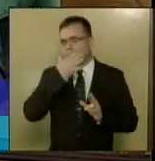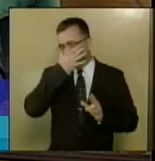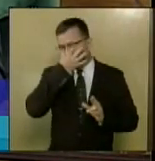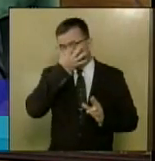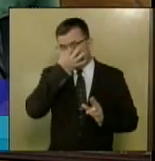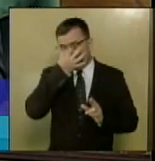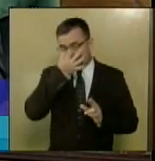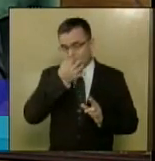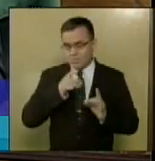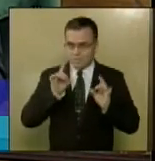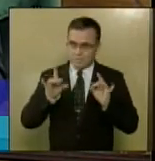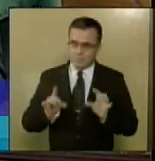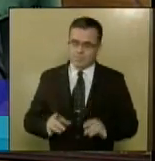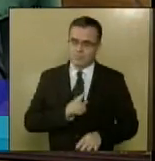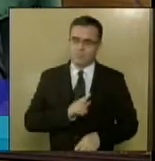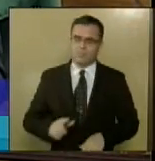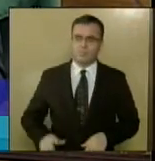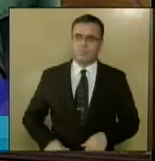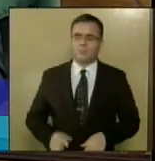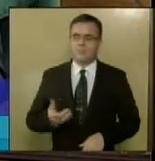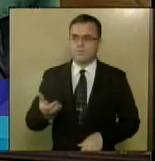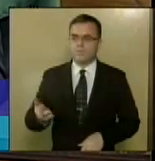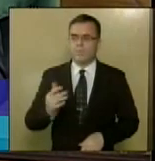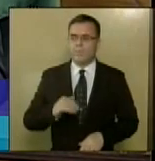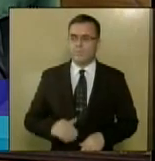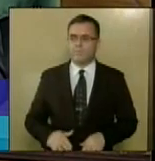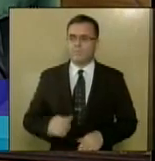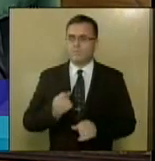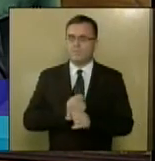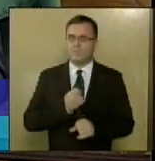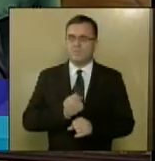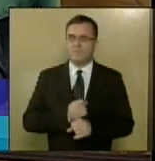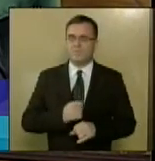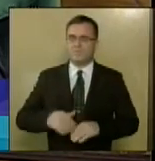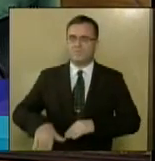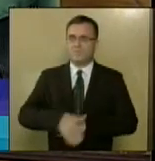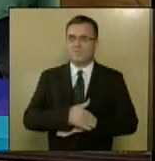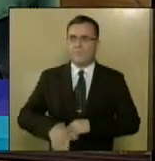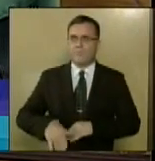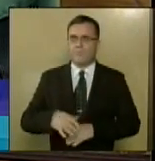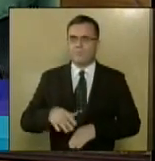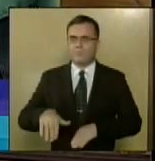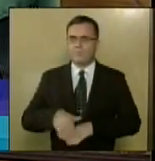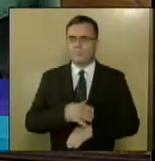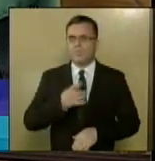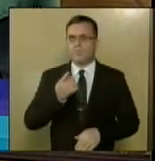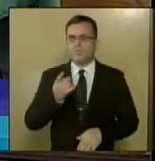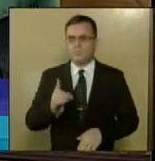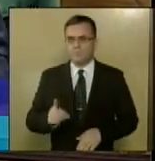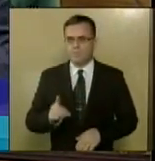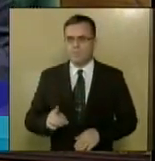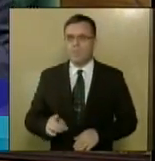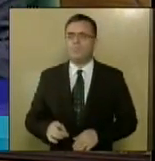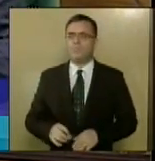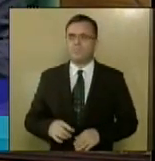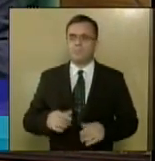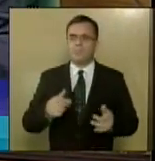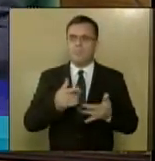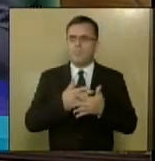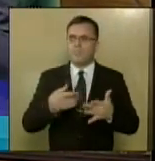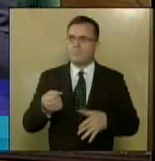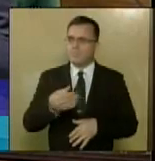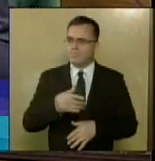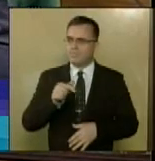Excelentíssimo governador do Estado, em parceria com Pavimentação Asfáltica da Rua D, localizada no bairro Cidade Nova, em Aracaju.